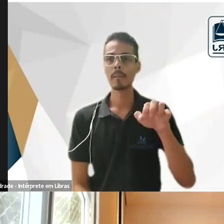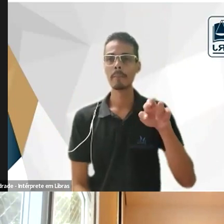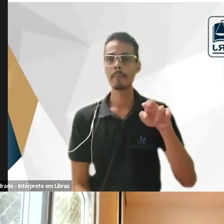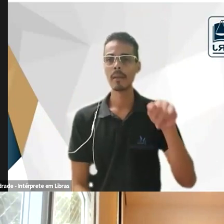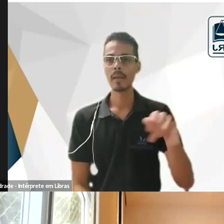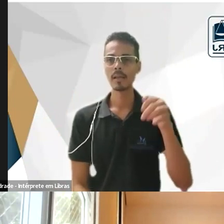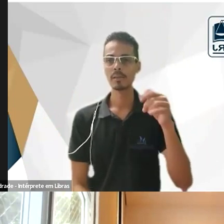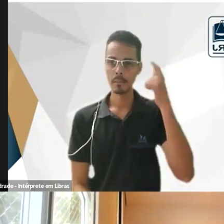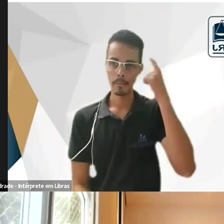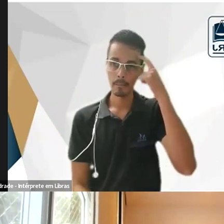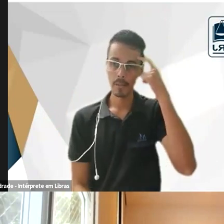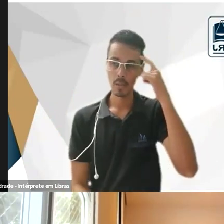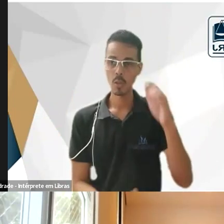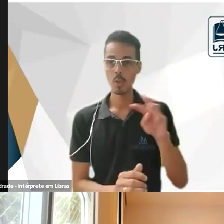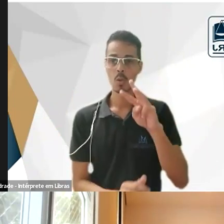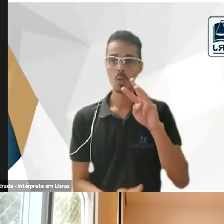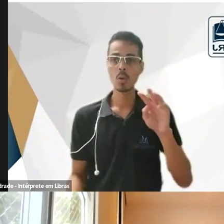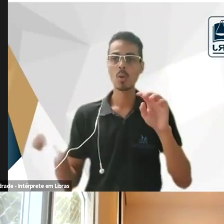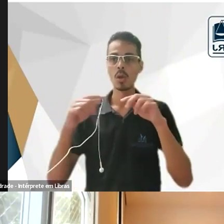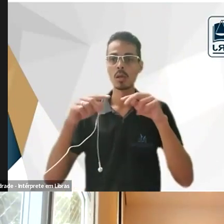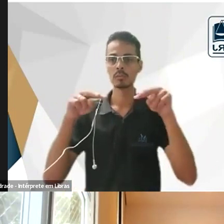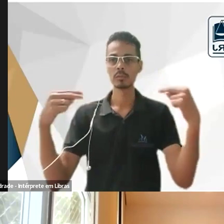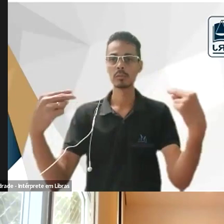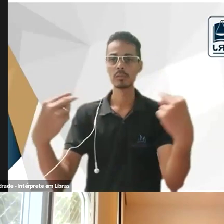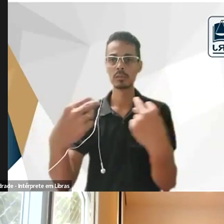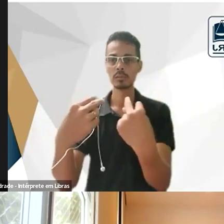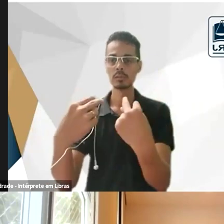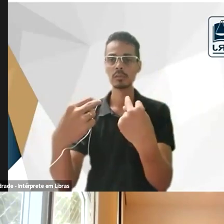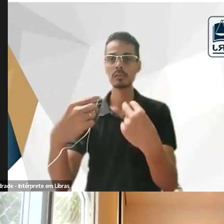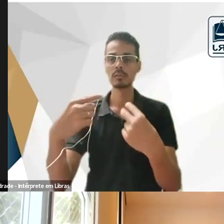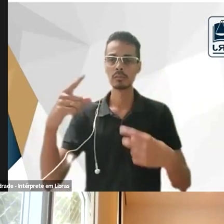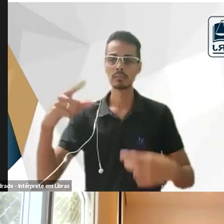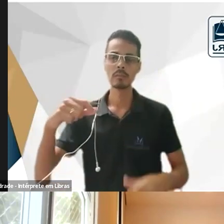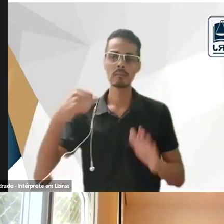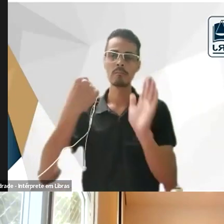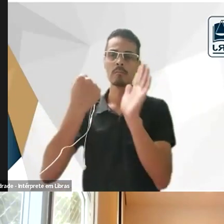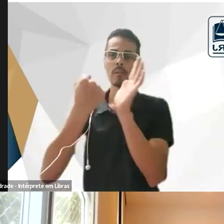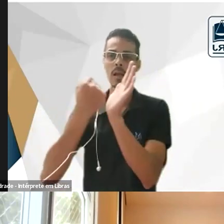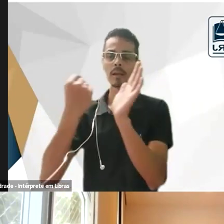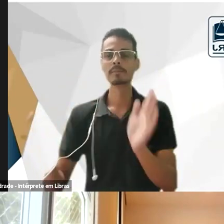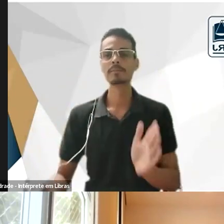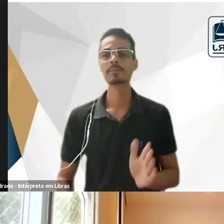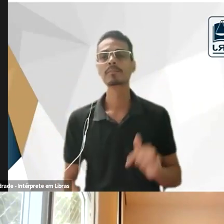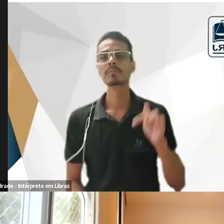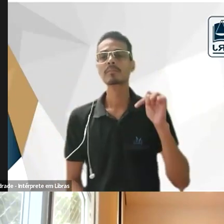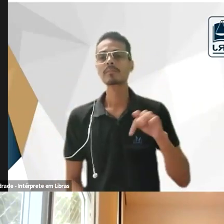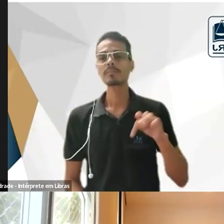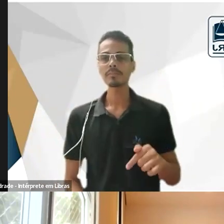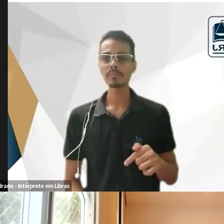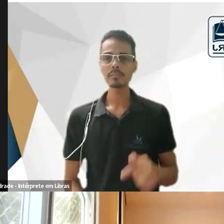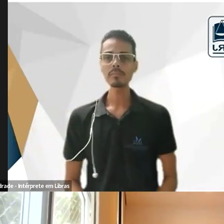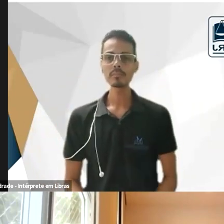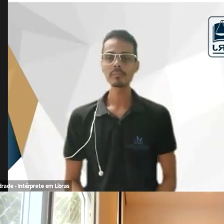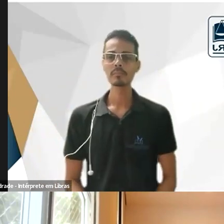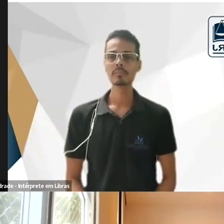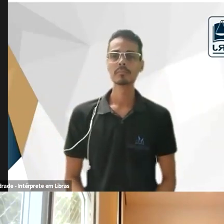para registrar essa essa efeméride que passou batido inclusive aqui em Recife